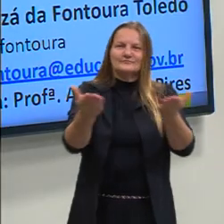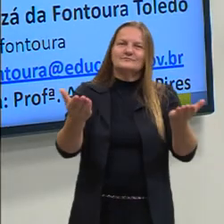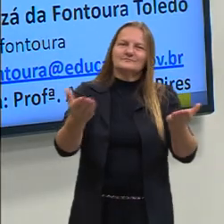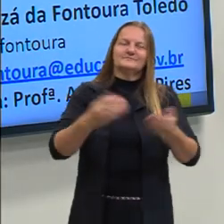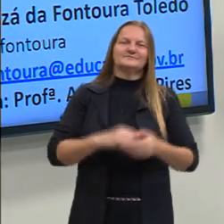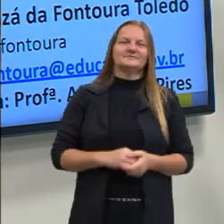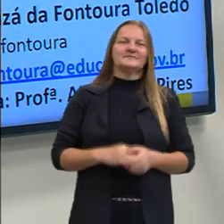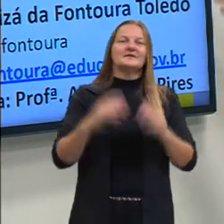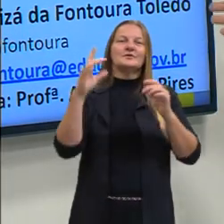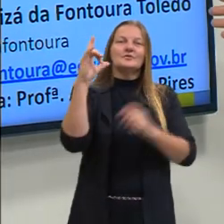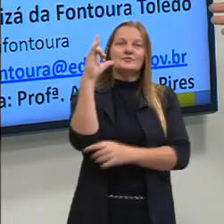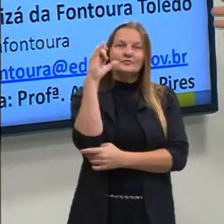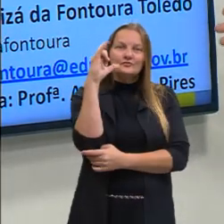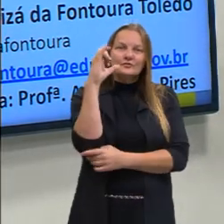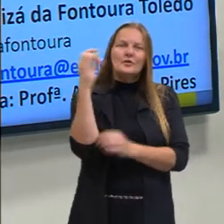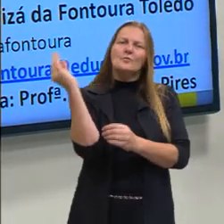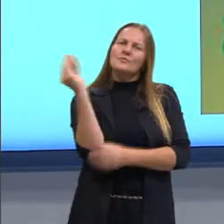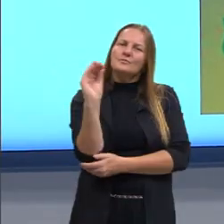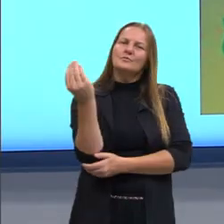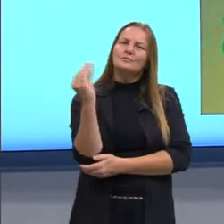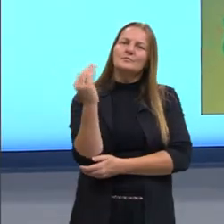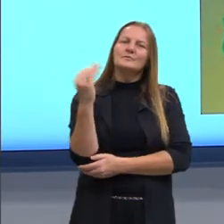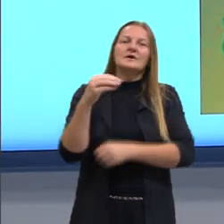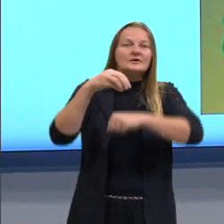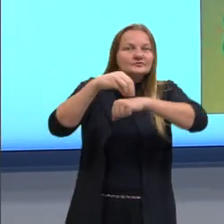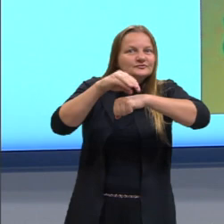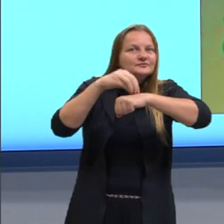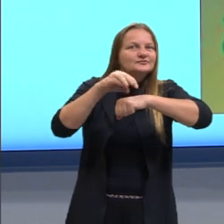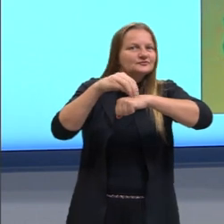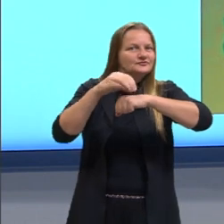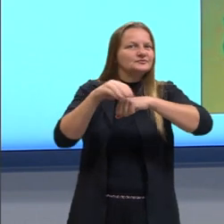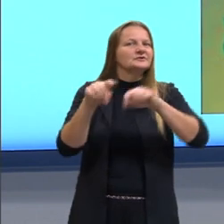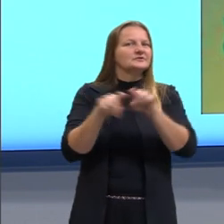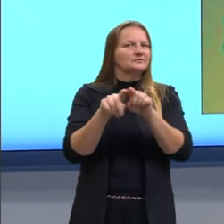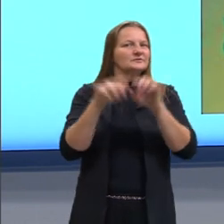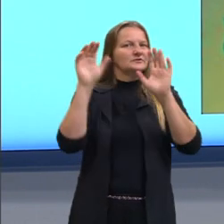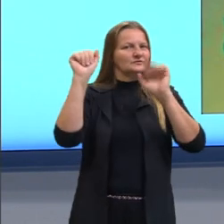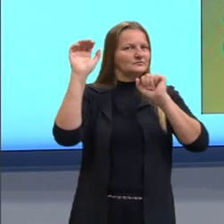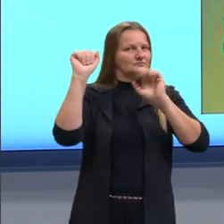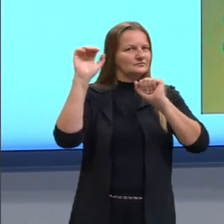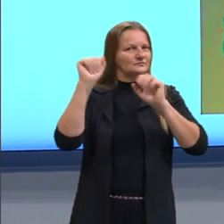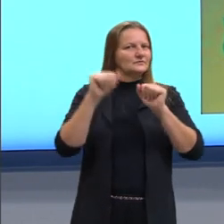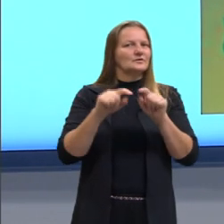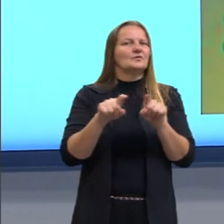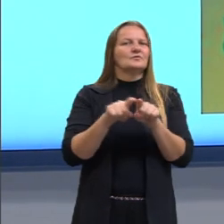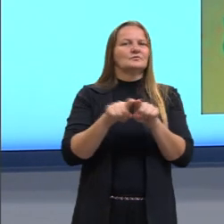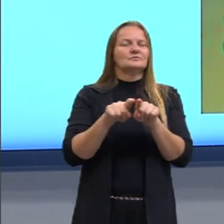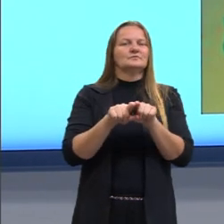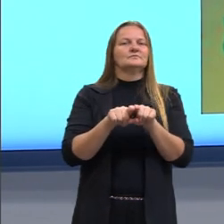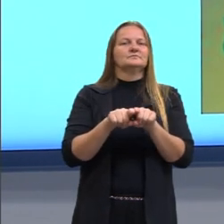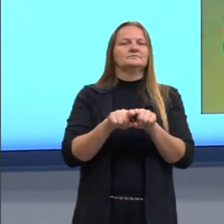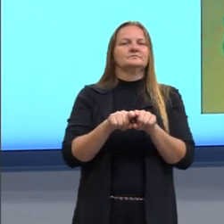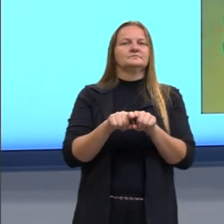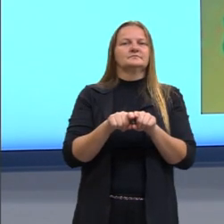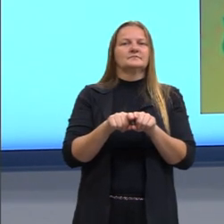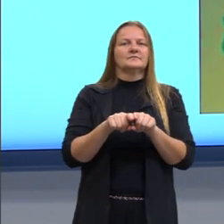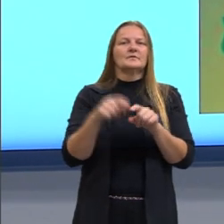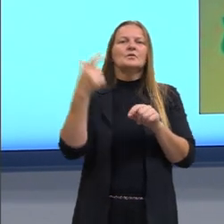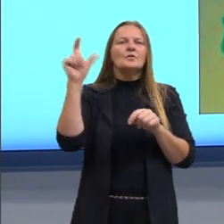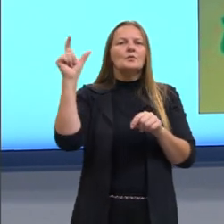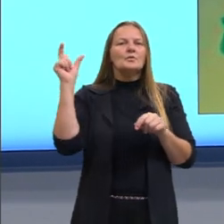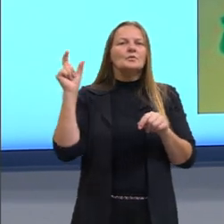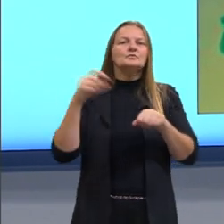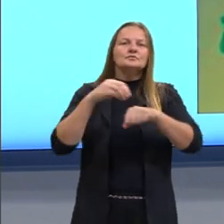No Instagram, estarei postando algumas dicas relacionadas, não só a língua espanhola, nosso componente, mas também os